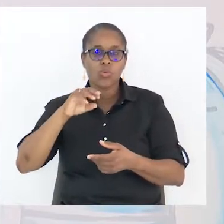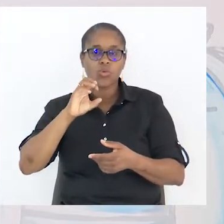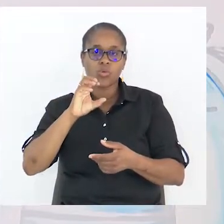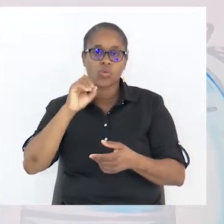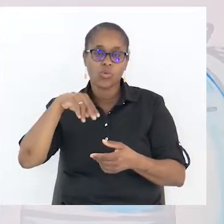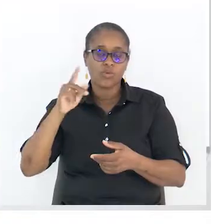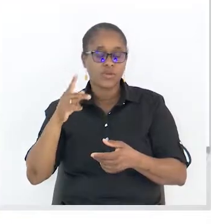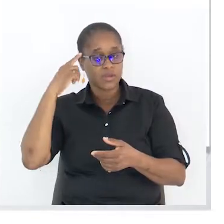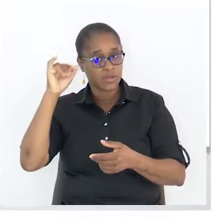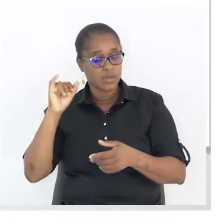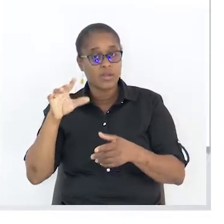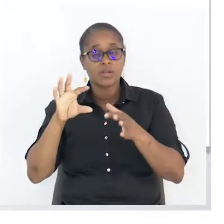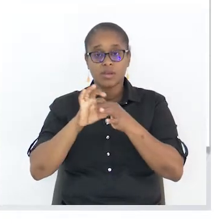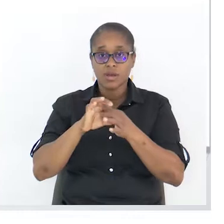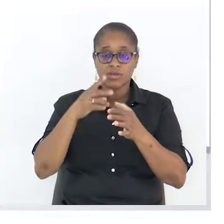um assunto.